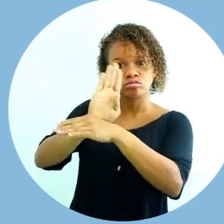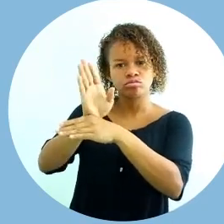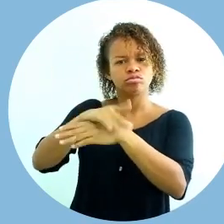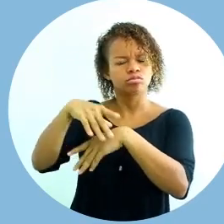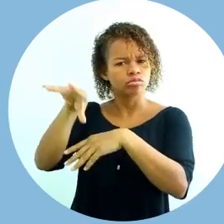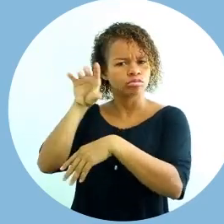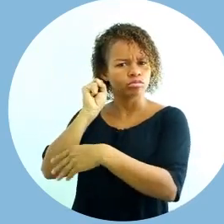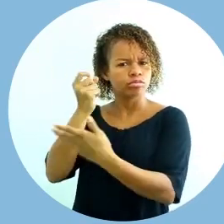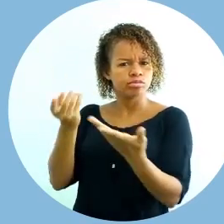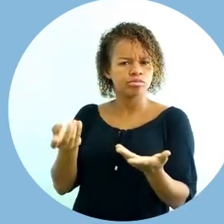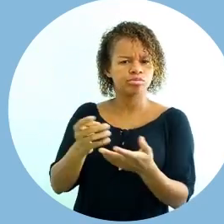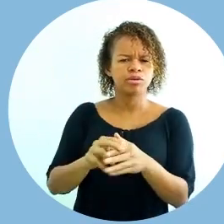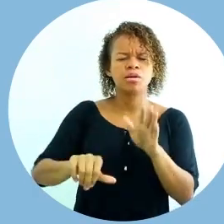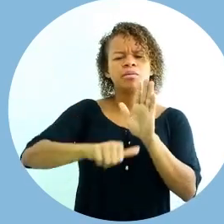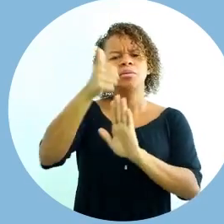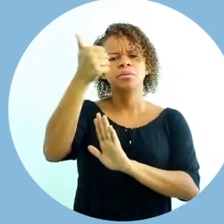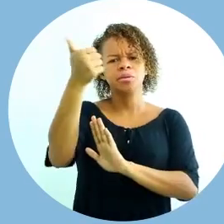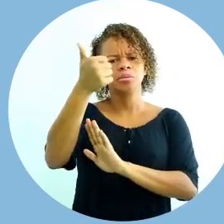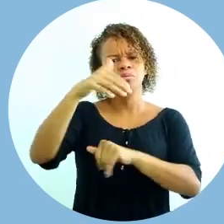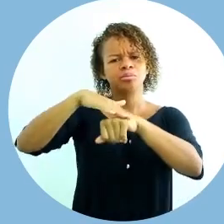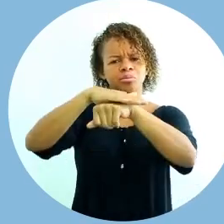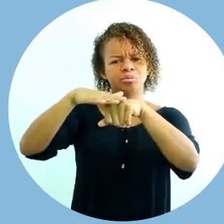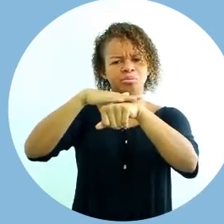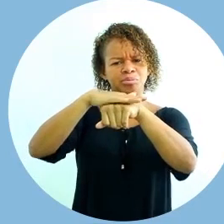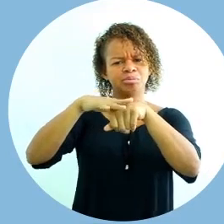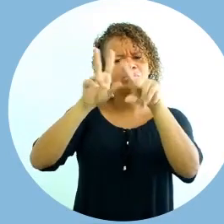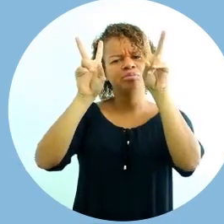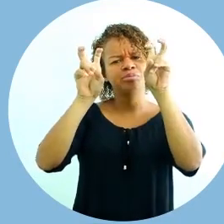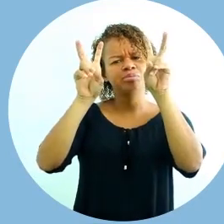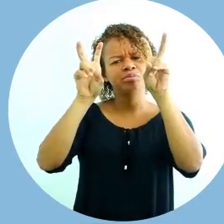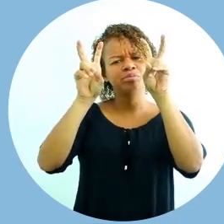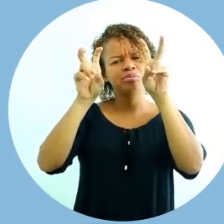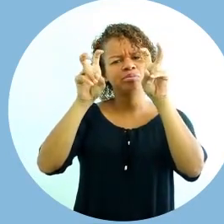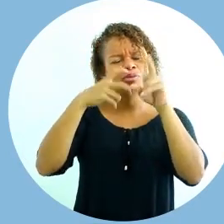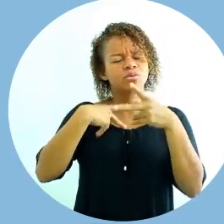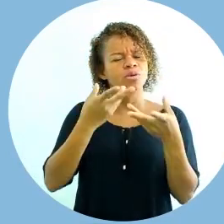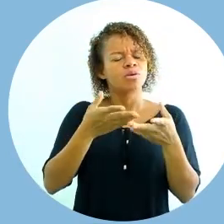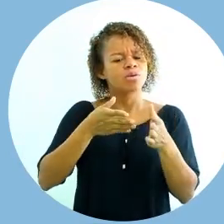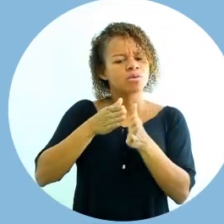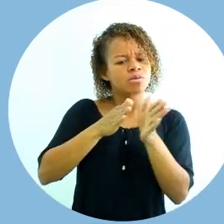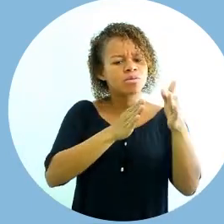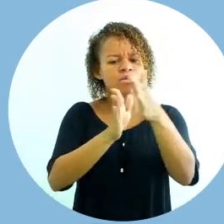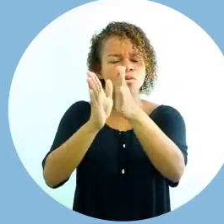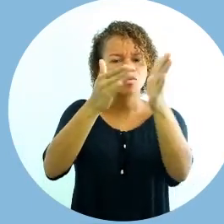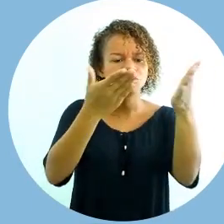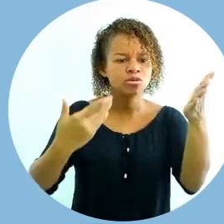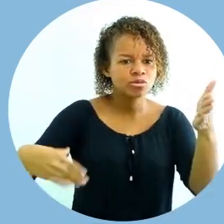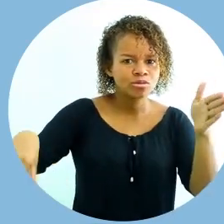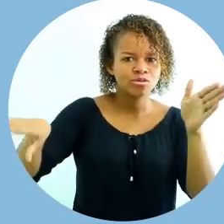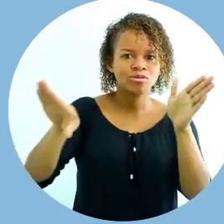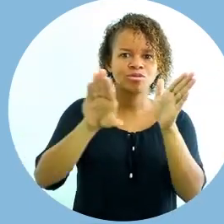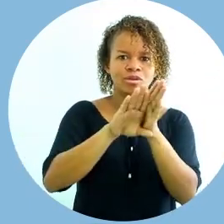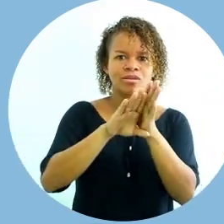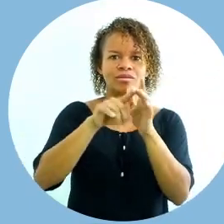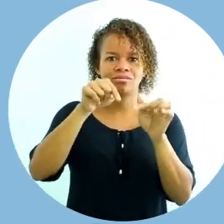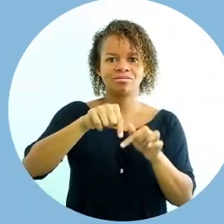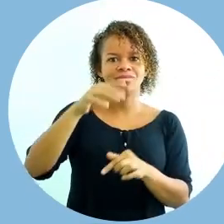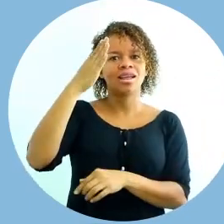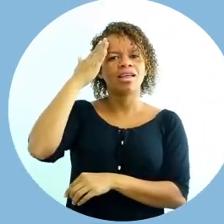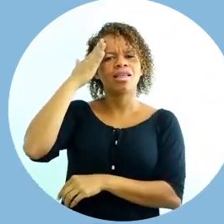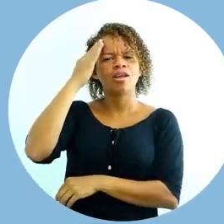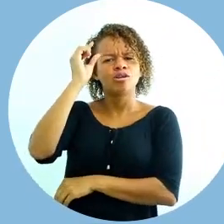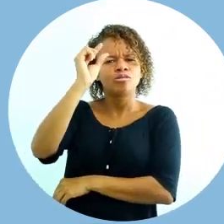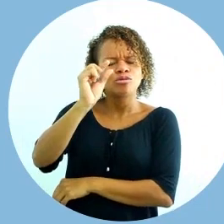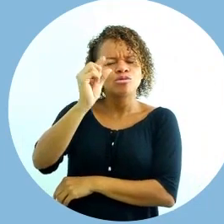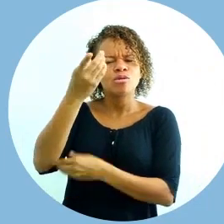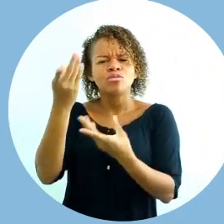Gravação e Adição. Em primeiro lugar, vamos conversar um pouquinho sobre o meu percurso para poder você entender